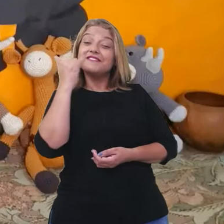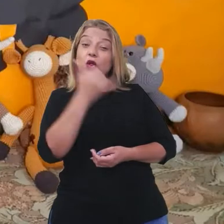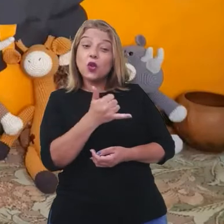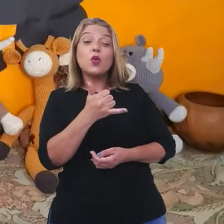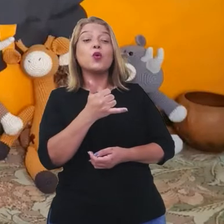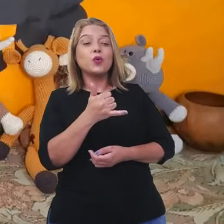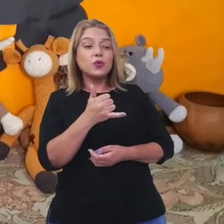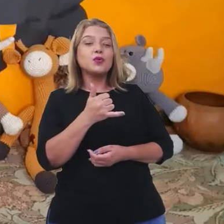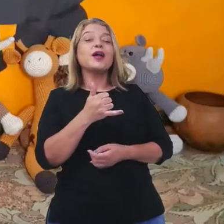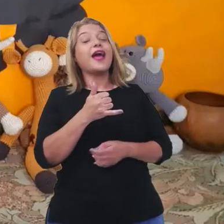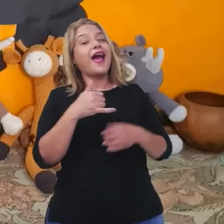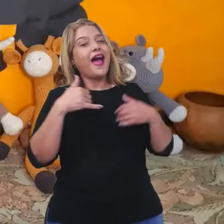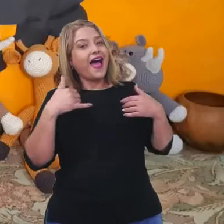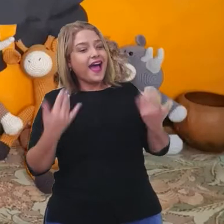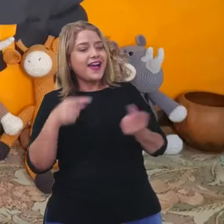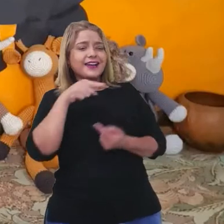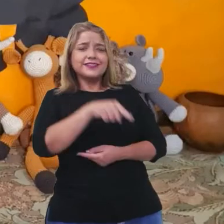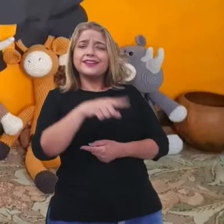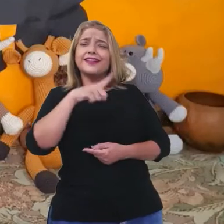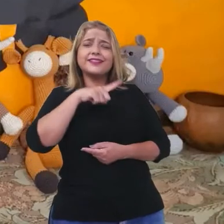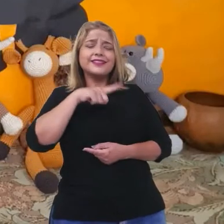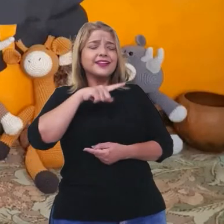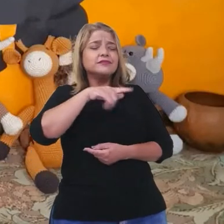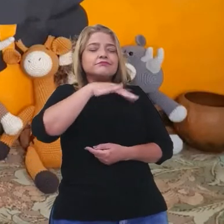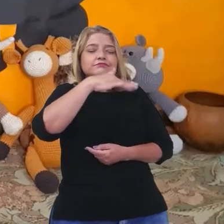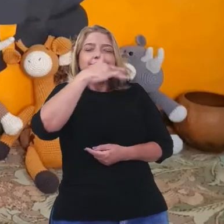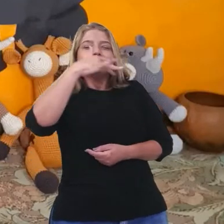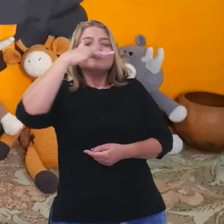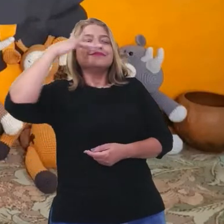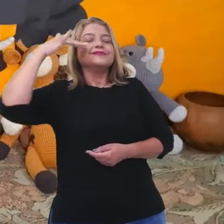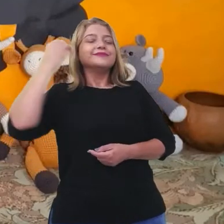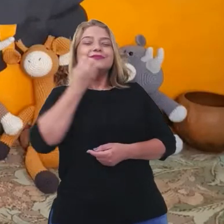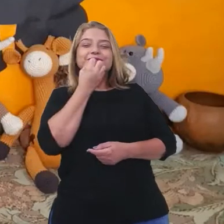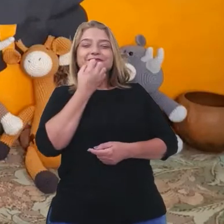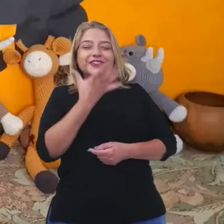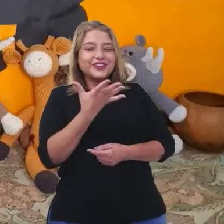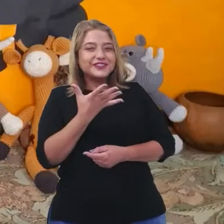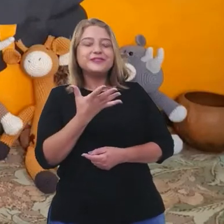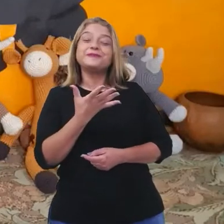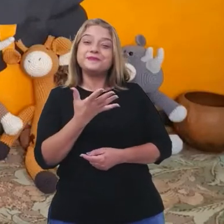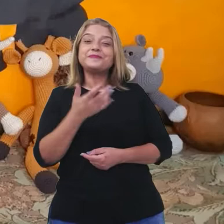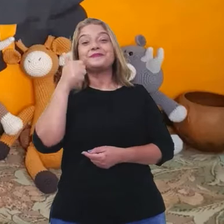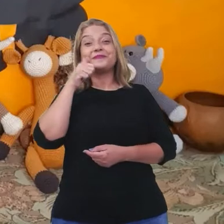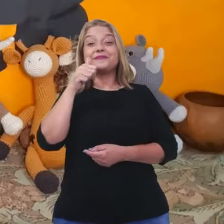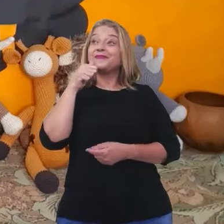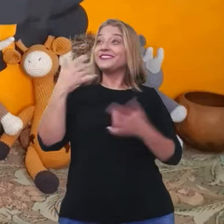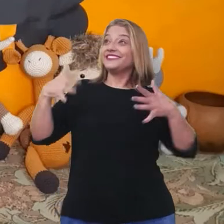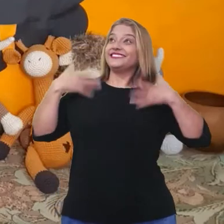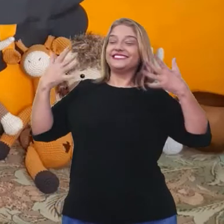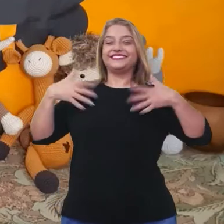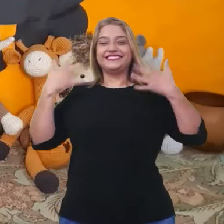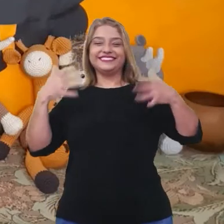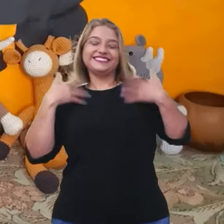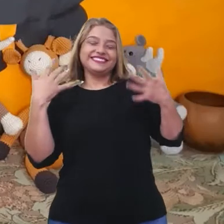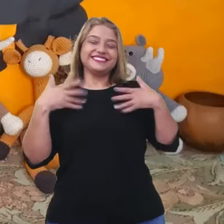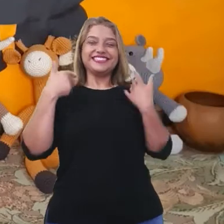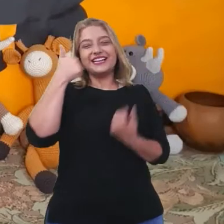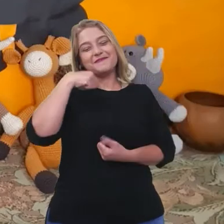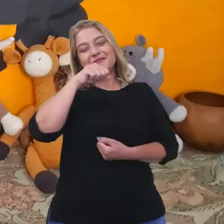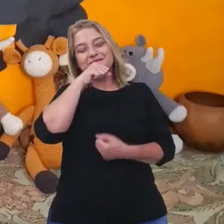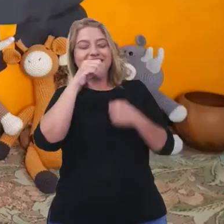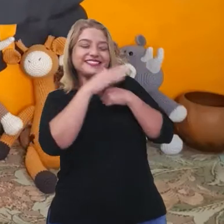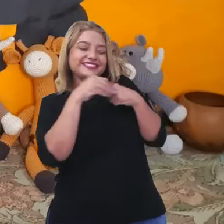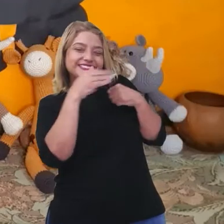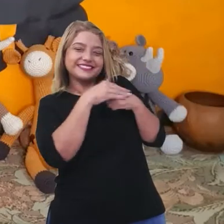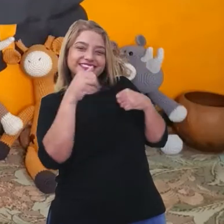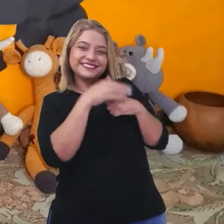deve ser por isso que você está tão perfumada. Obax ficou toda derretida com o carinho